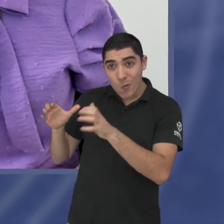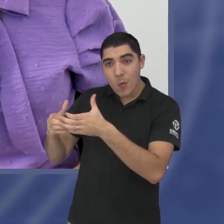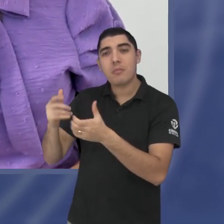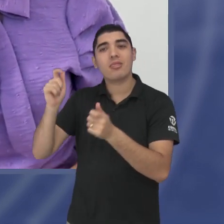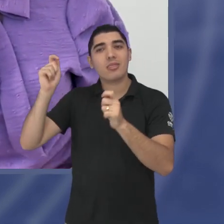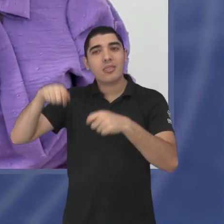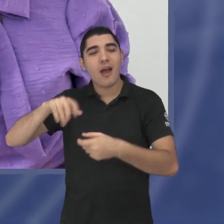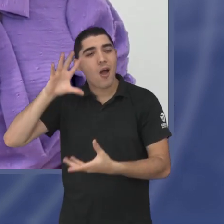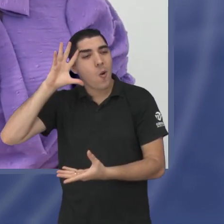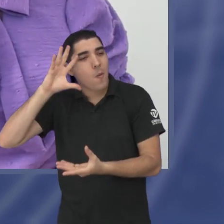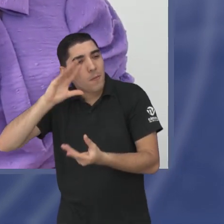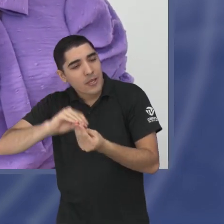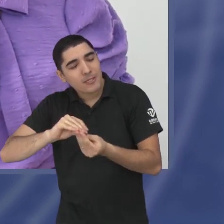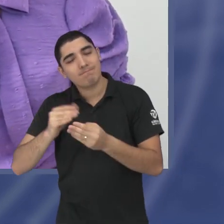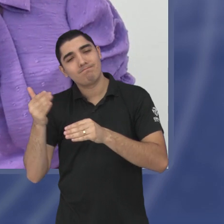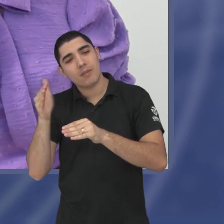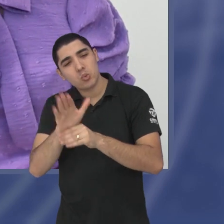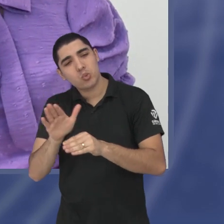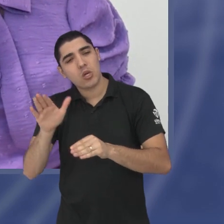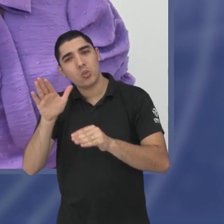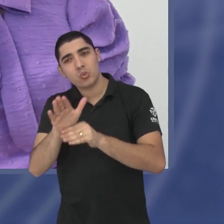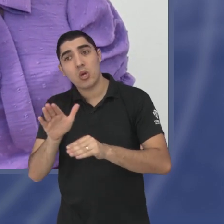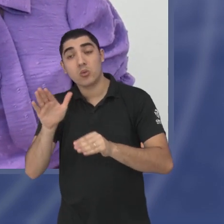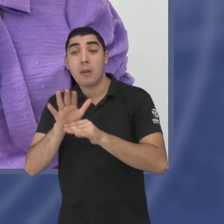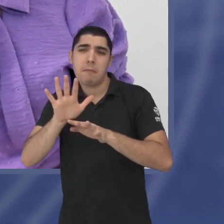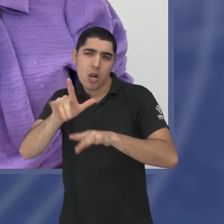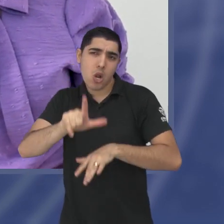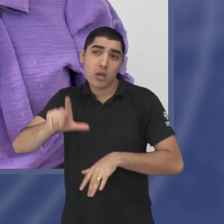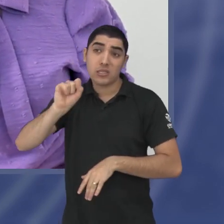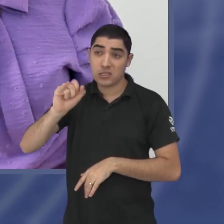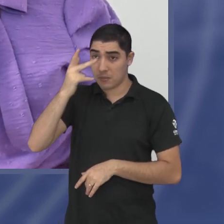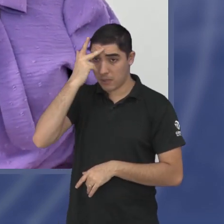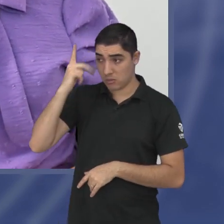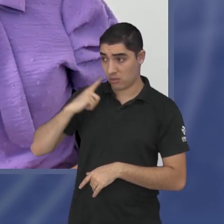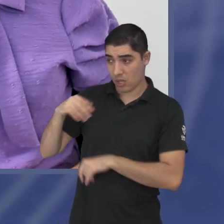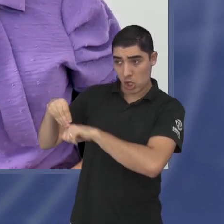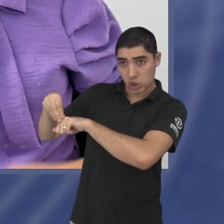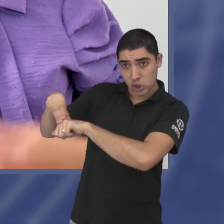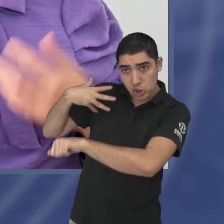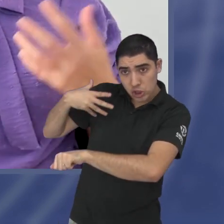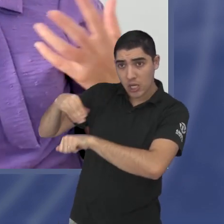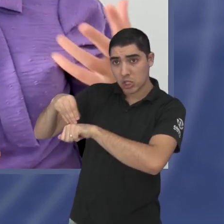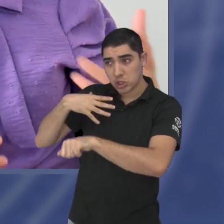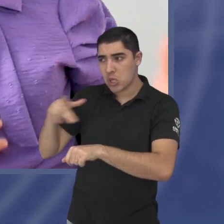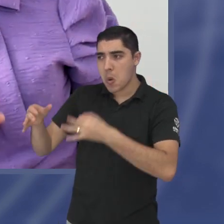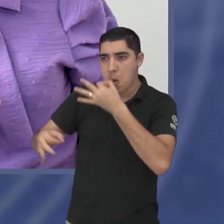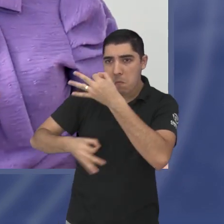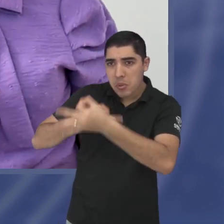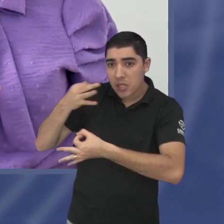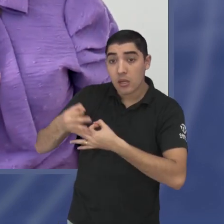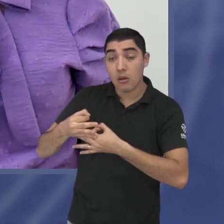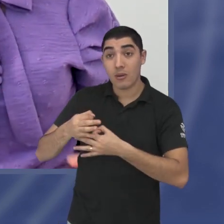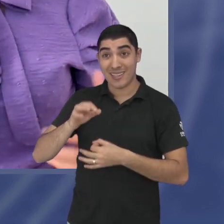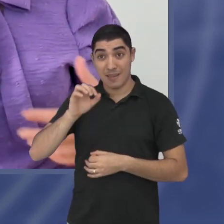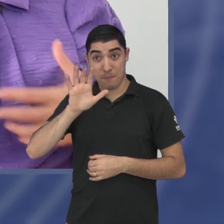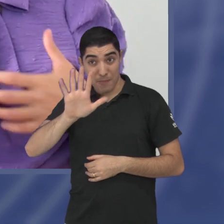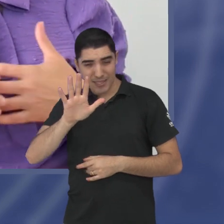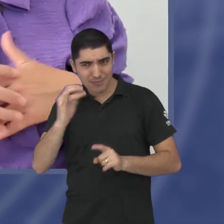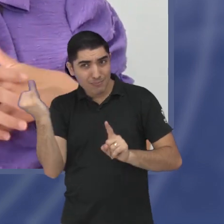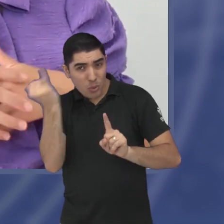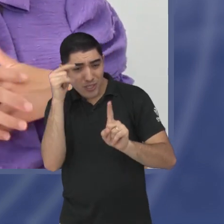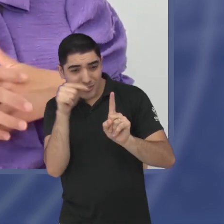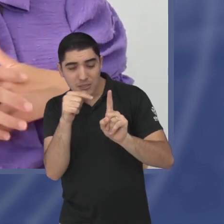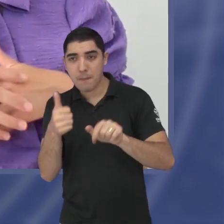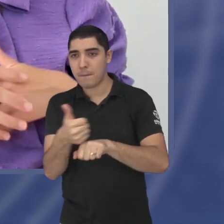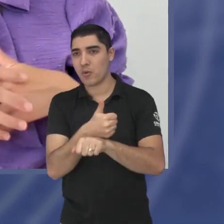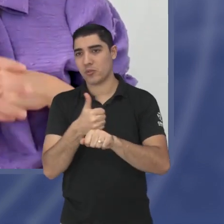existe mais a compreensão, mas sempre entender, né? Quando vem as sugestões, as dicas do dia a dia,